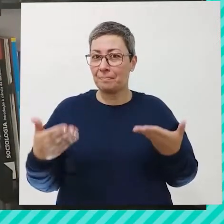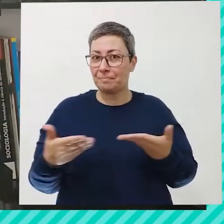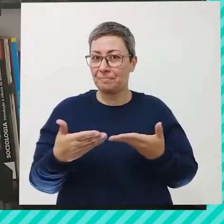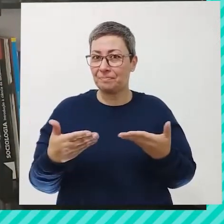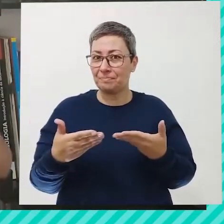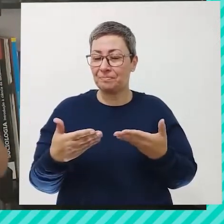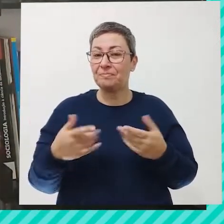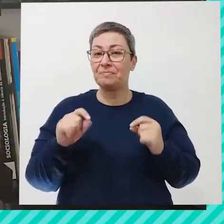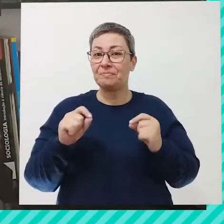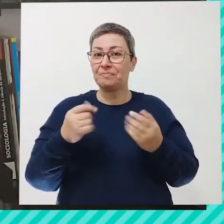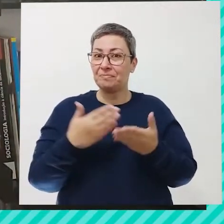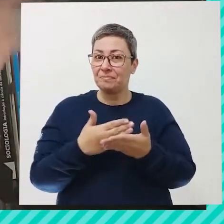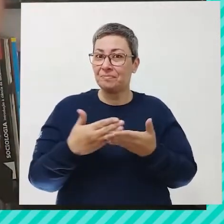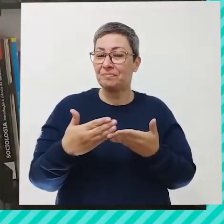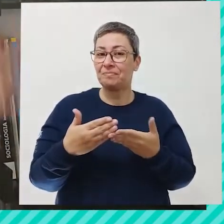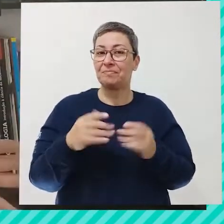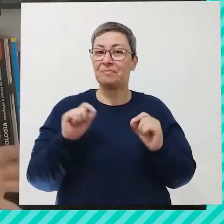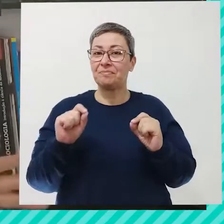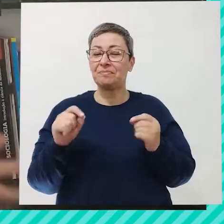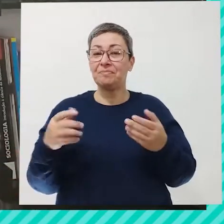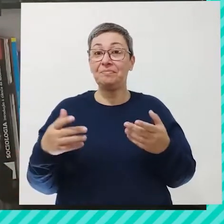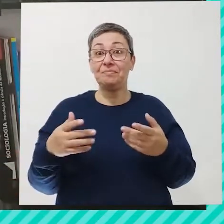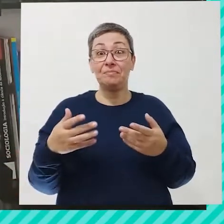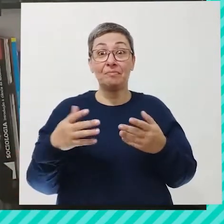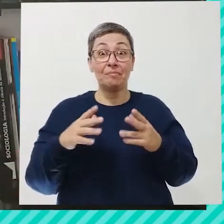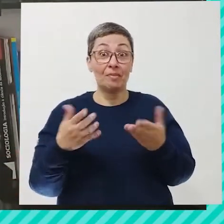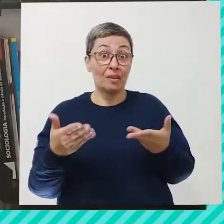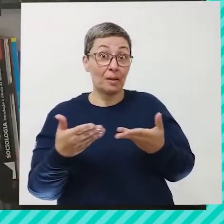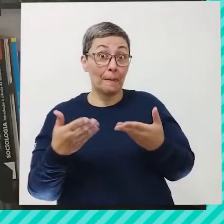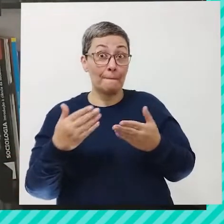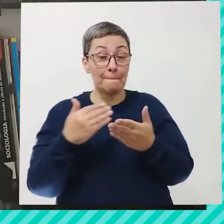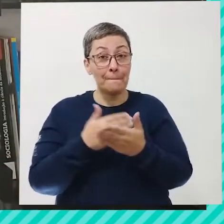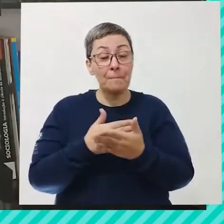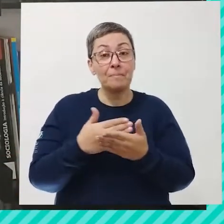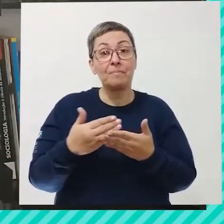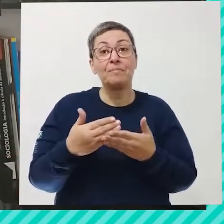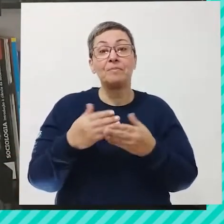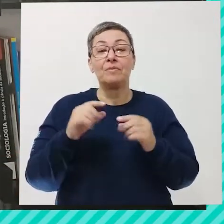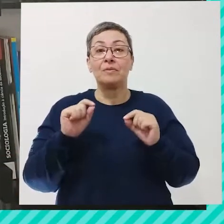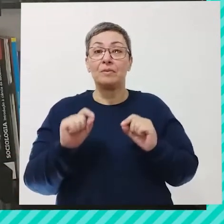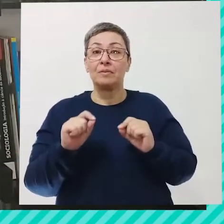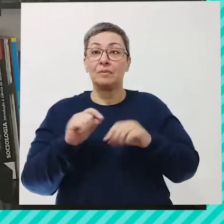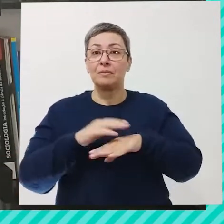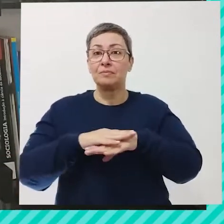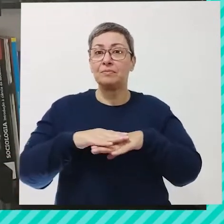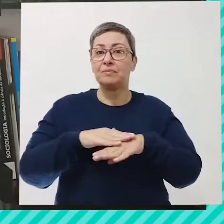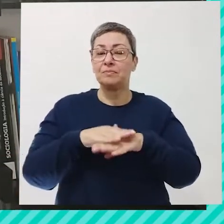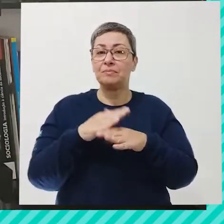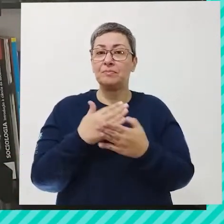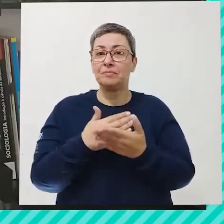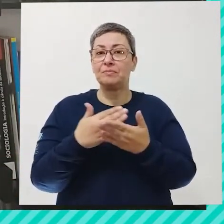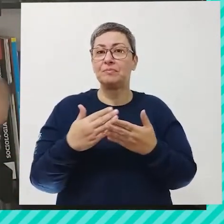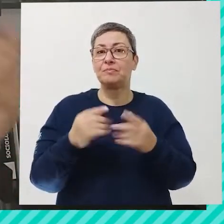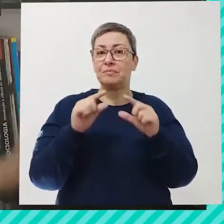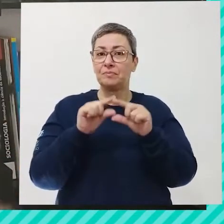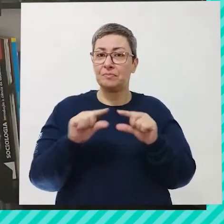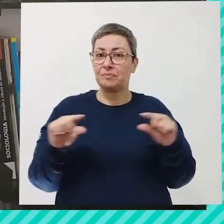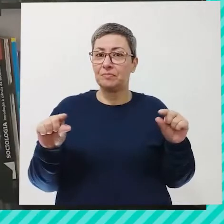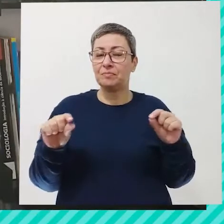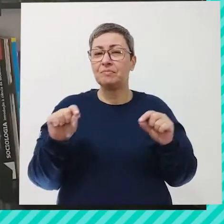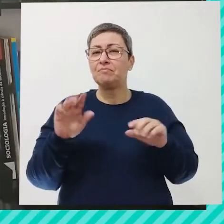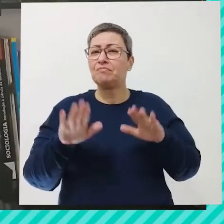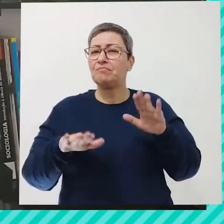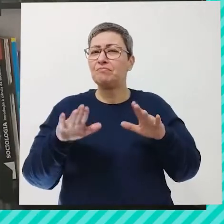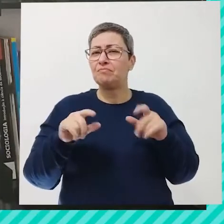de hoje? Então, vamos lá. Hoje, a gente vai começar, né, iniciar a nossa conversa partindo de uma frase que talvez